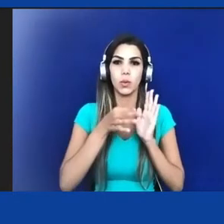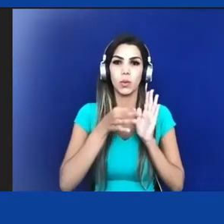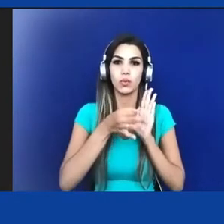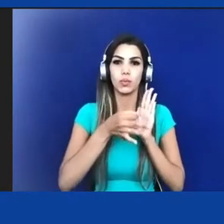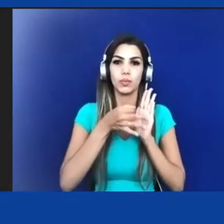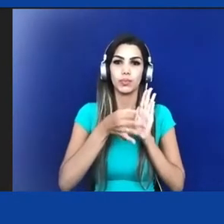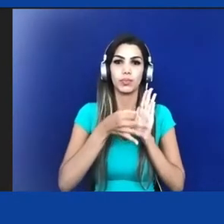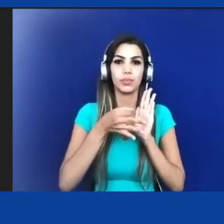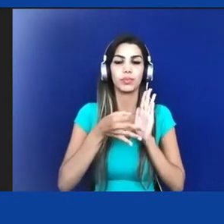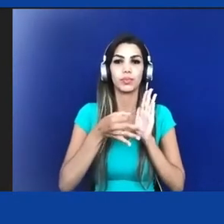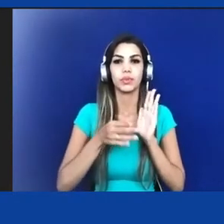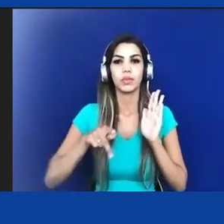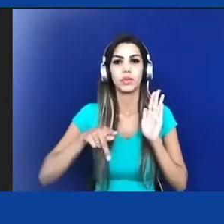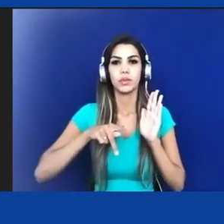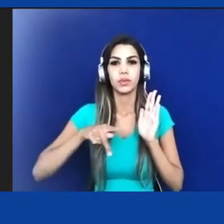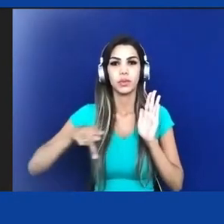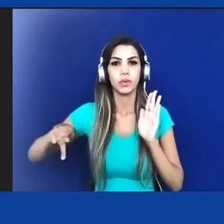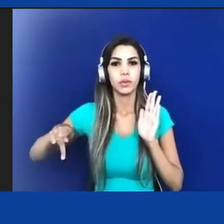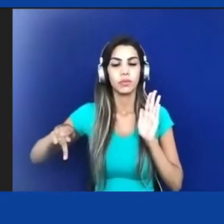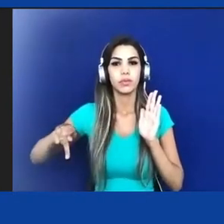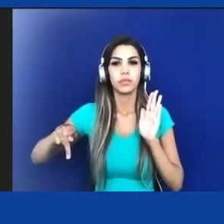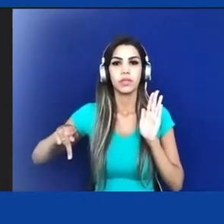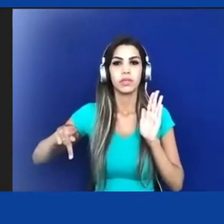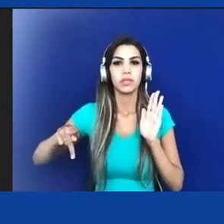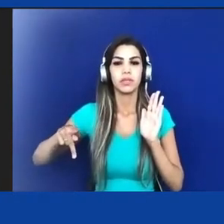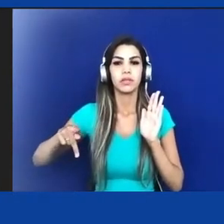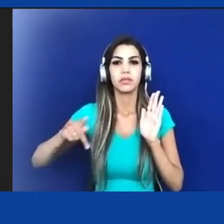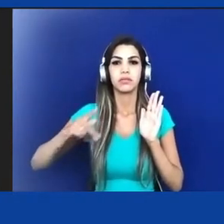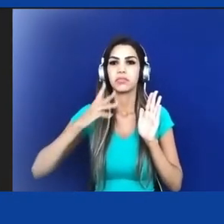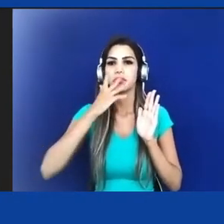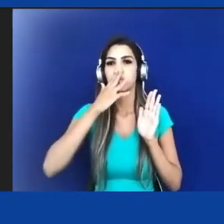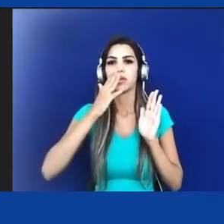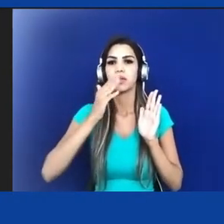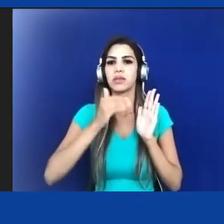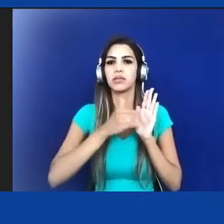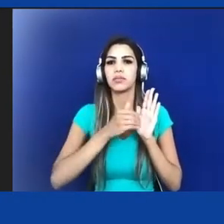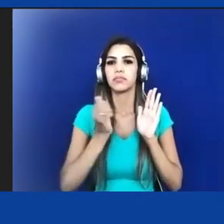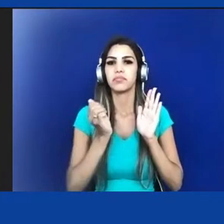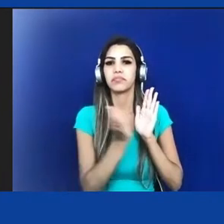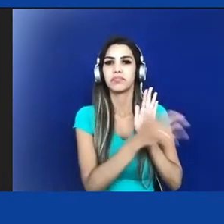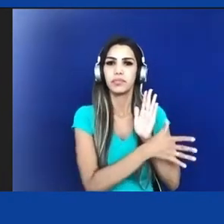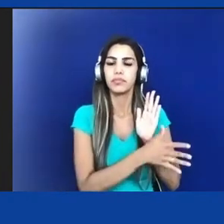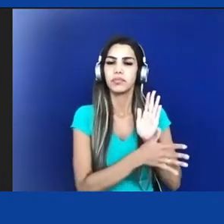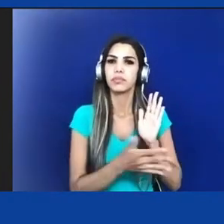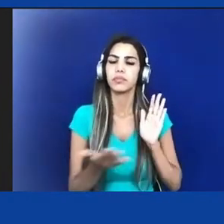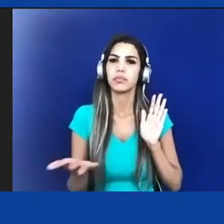mecanismos, eles já não são mais interessantes, eles já não fazem sentido.